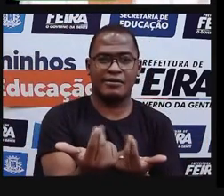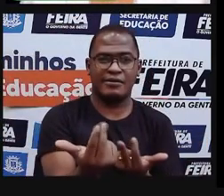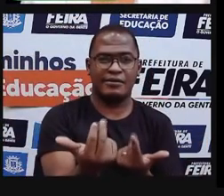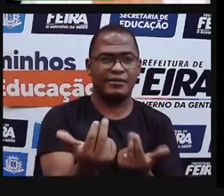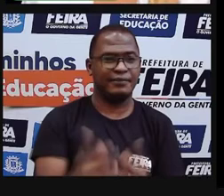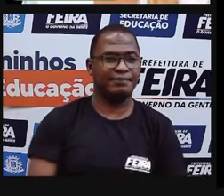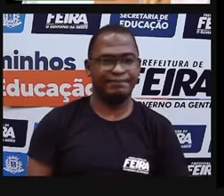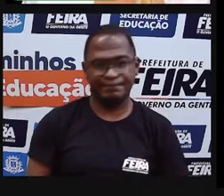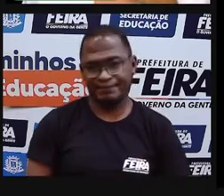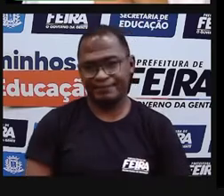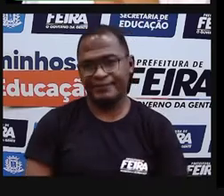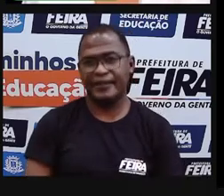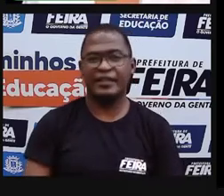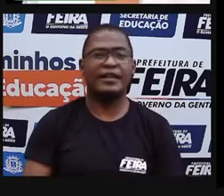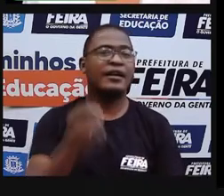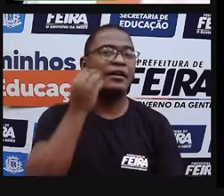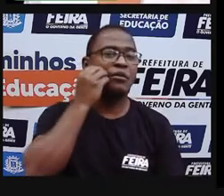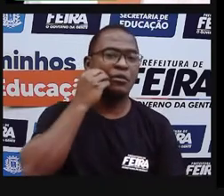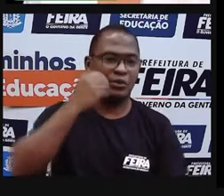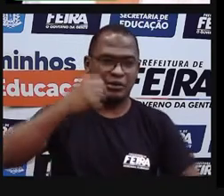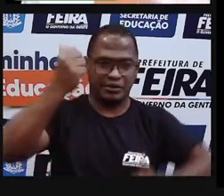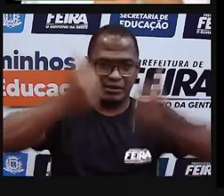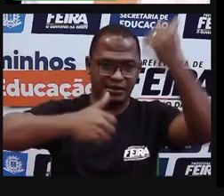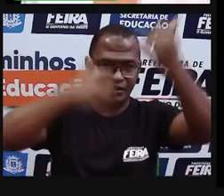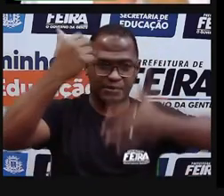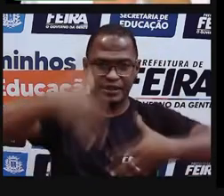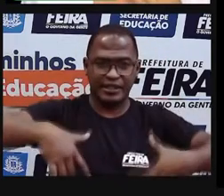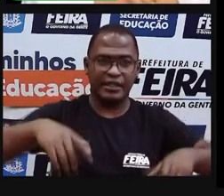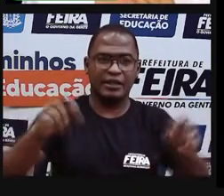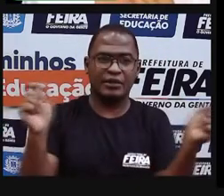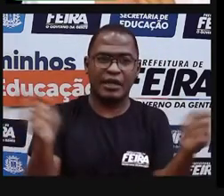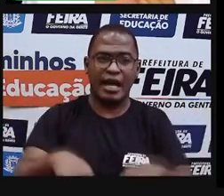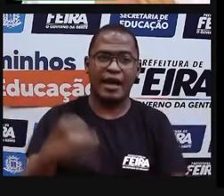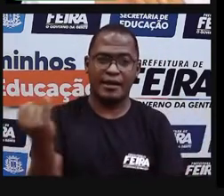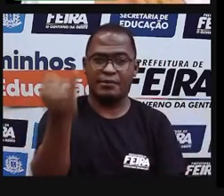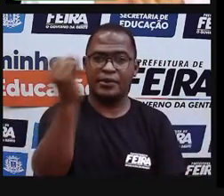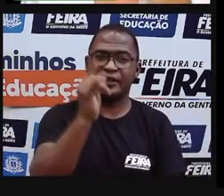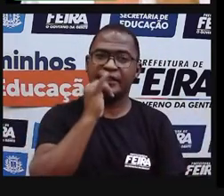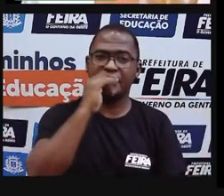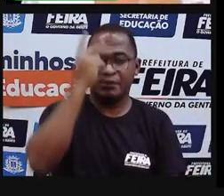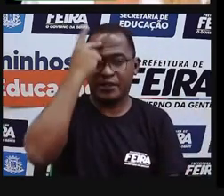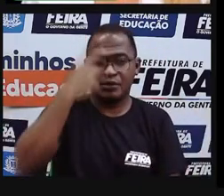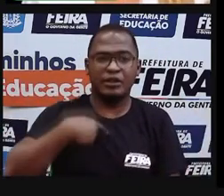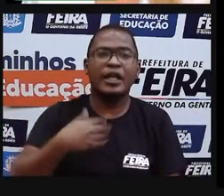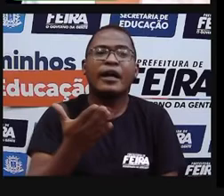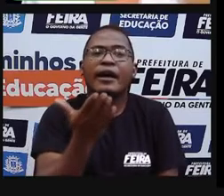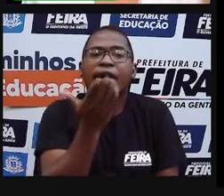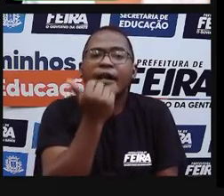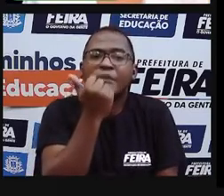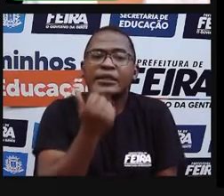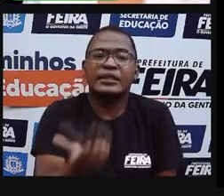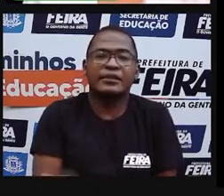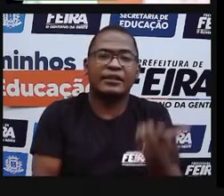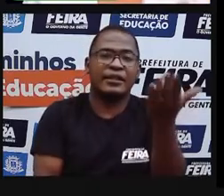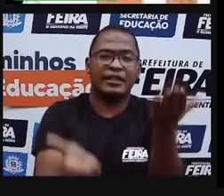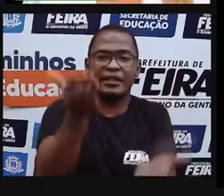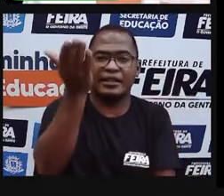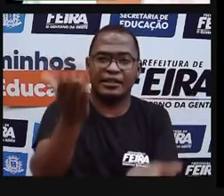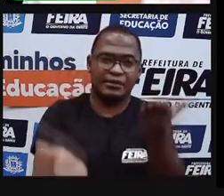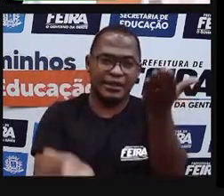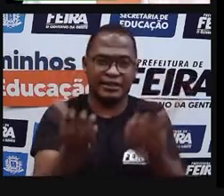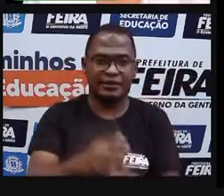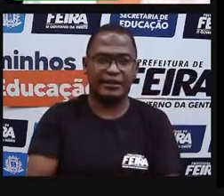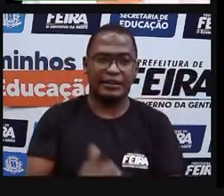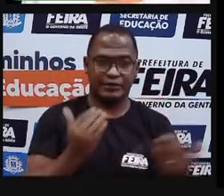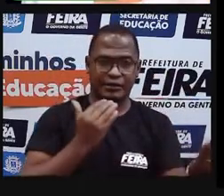vocês. Para a gente perceber como é importante a gente ter uma alimentação equilibrada. Nossos hábitos alimentares, desde a pré-história, mudou